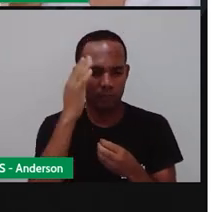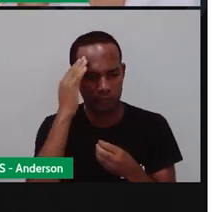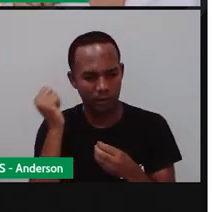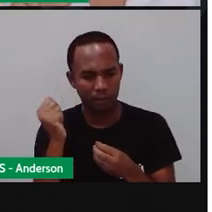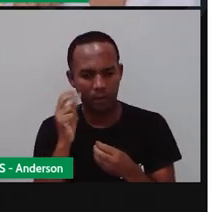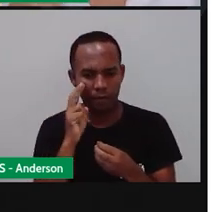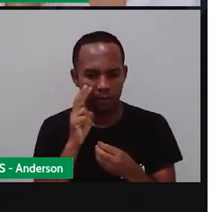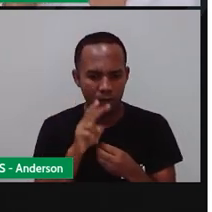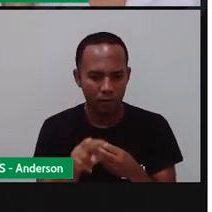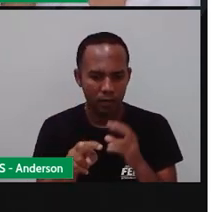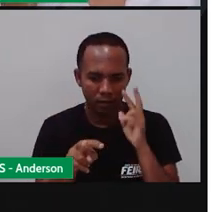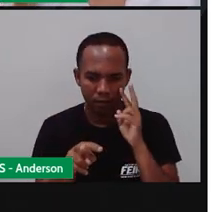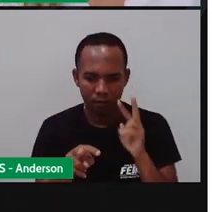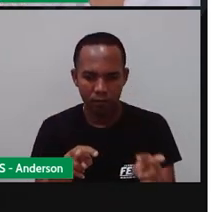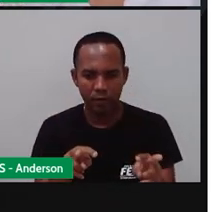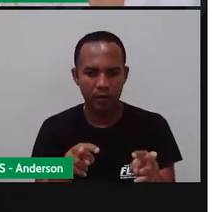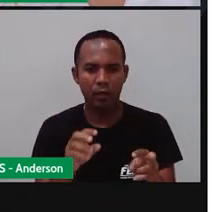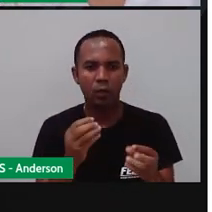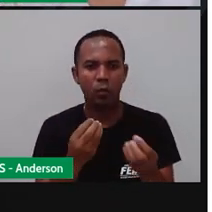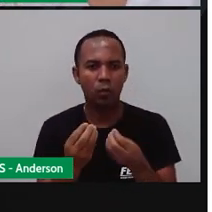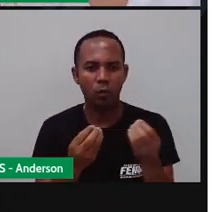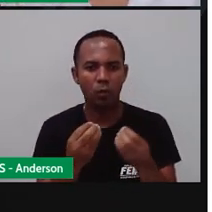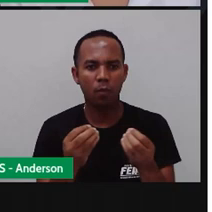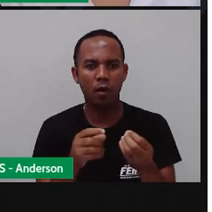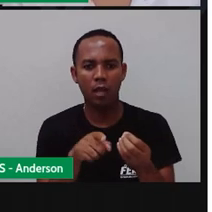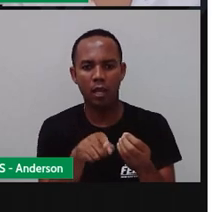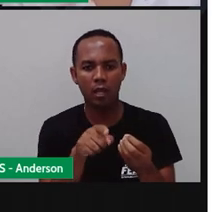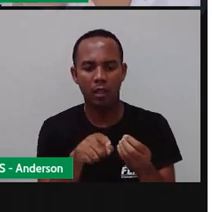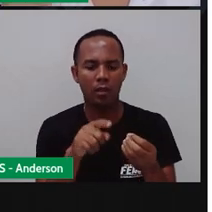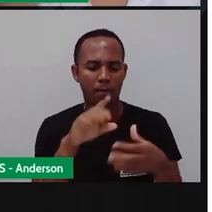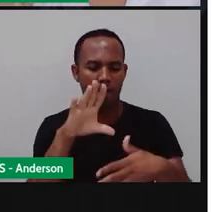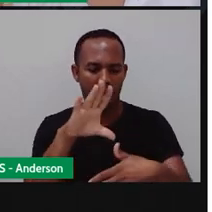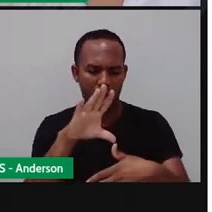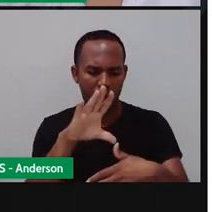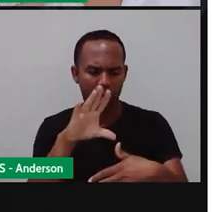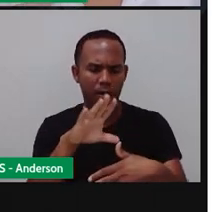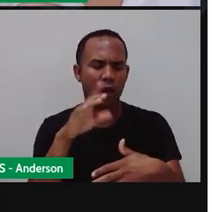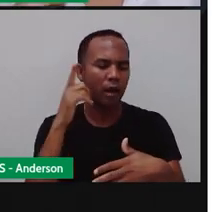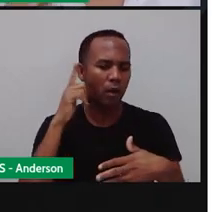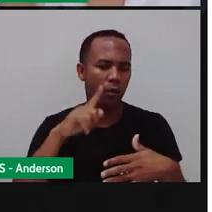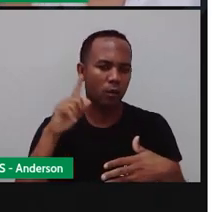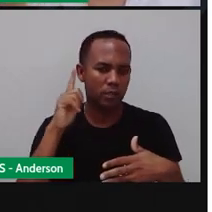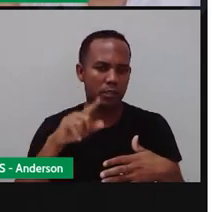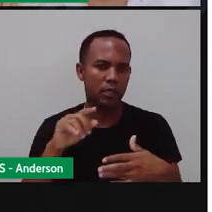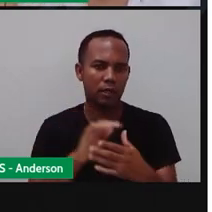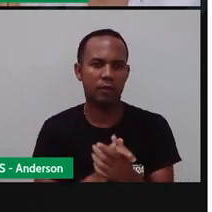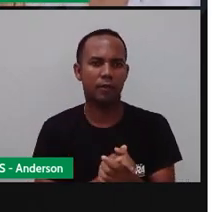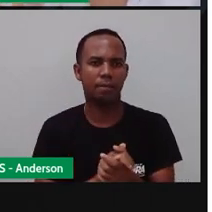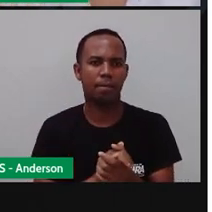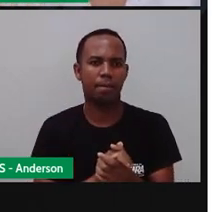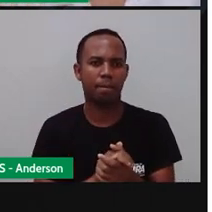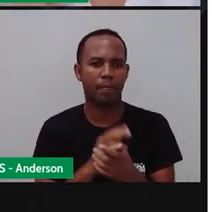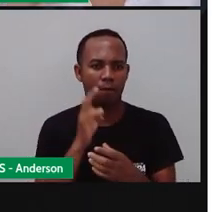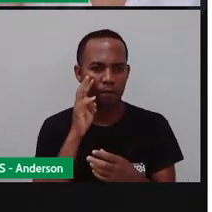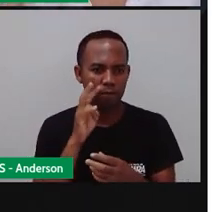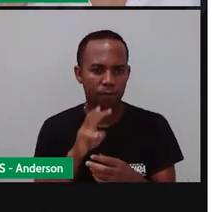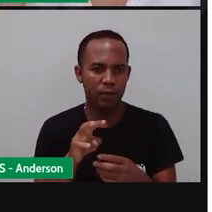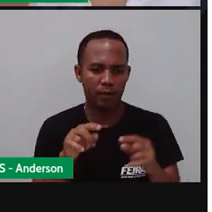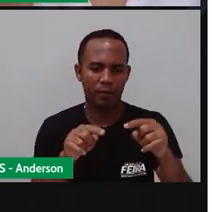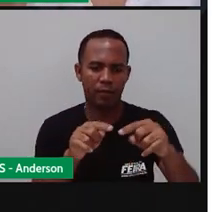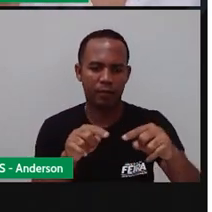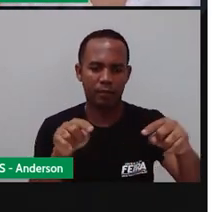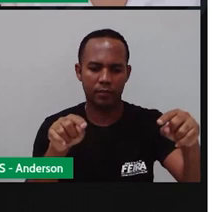olhando. Aprender a interpretar o mapa, né? Porque através deles representamos o espaço e as